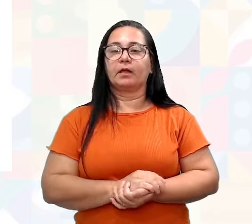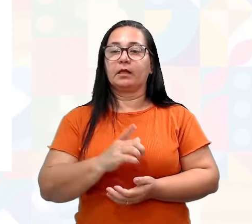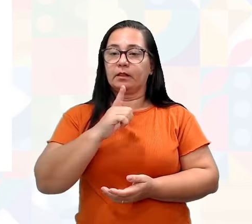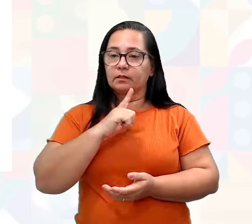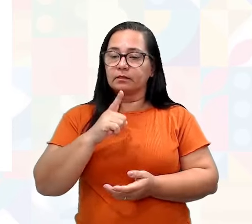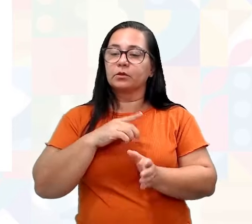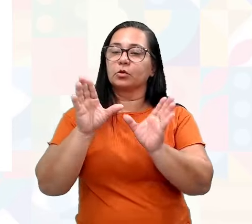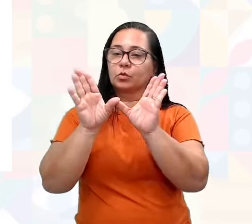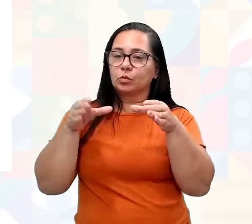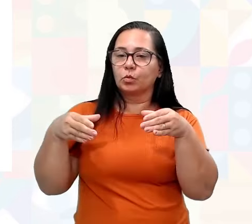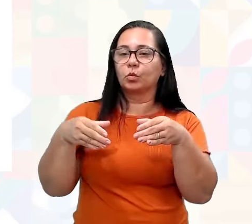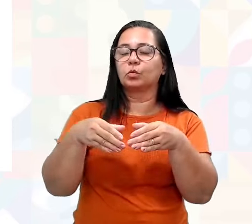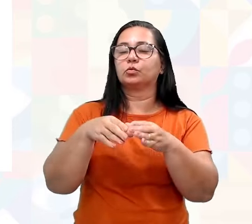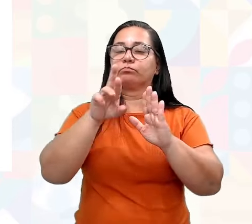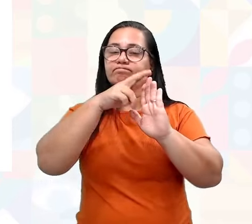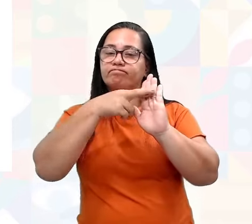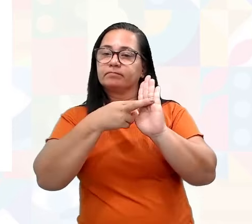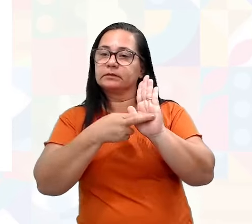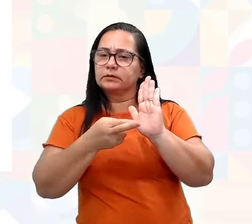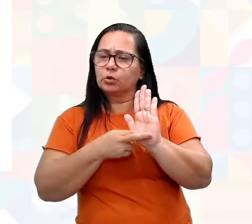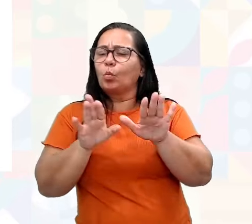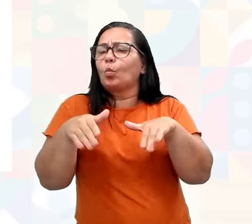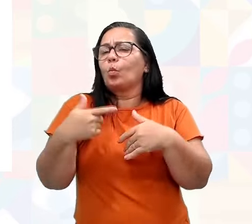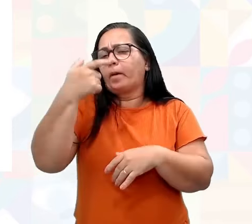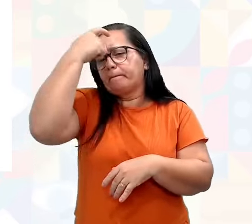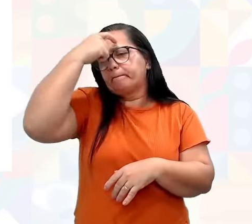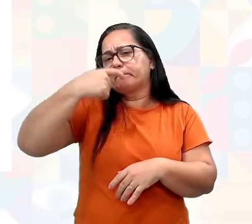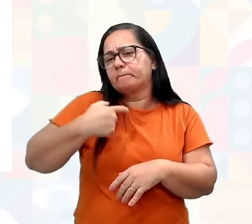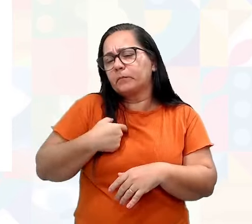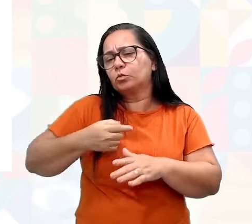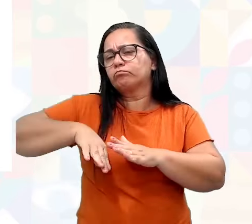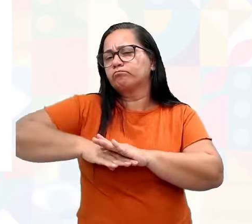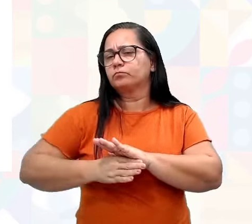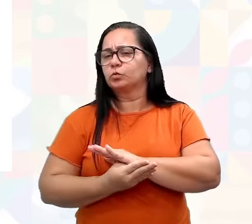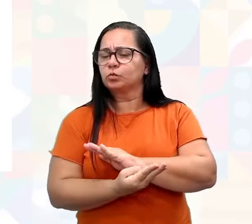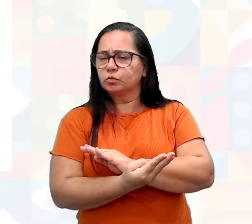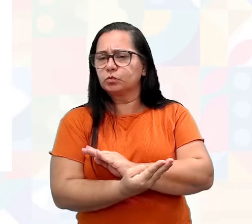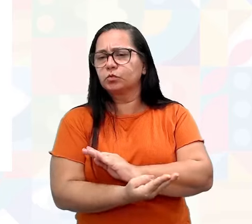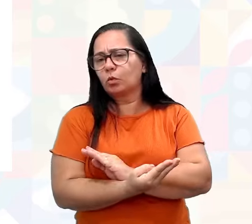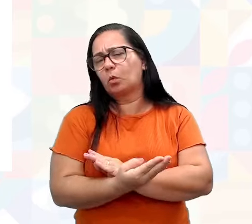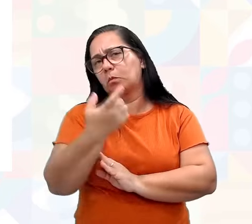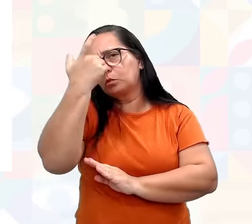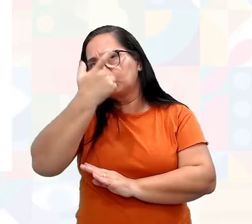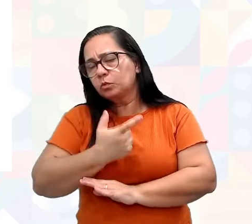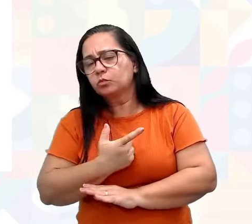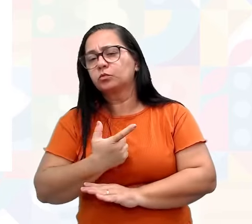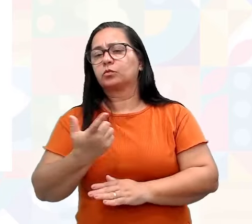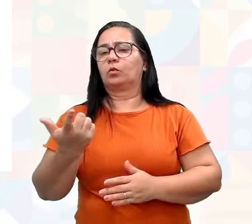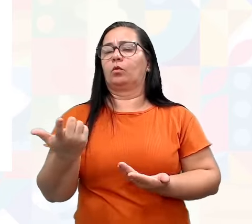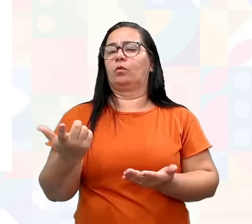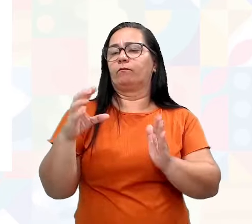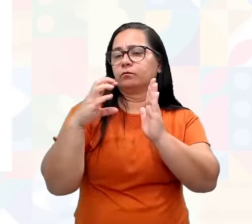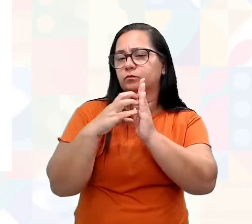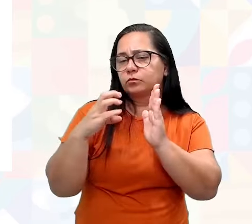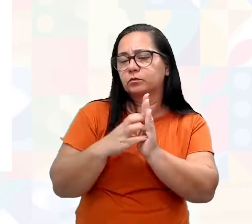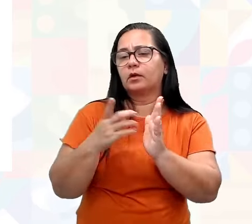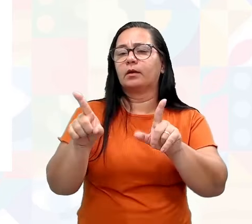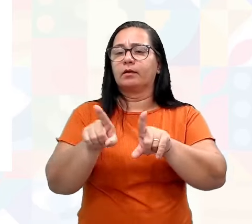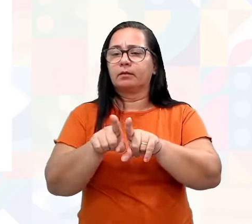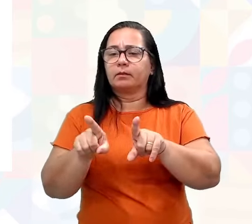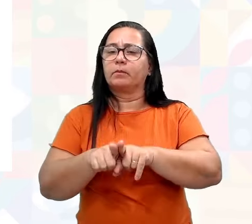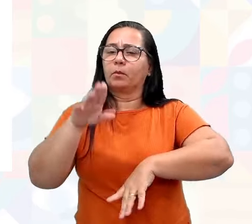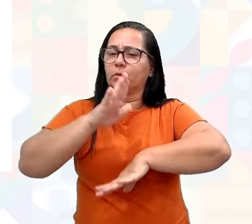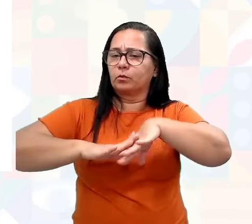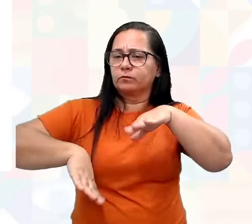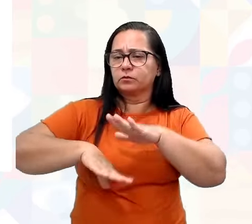Conjunto de princípios. Quais são os meus princípios enquanto funcionário, enquanto profissional? O que é eu tenho que